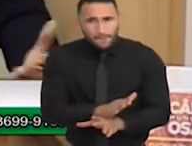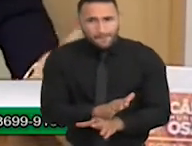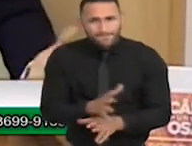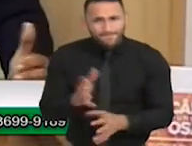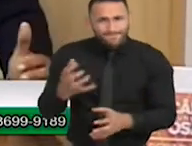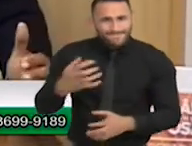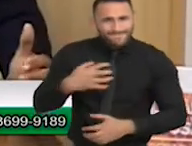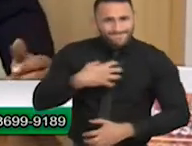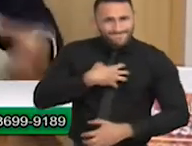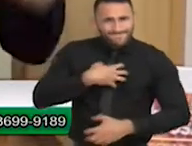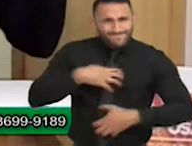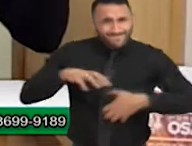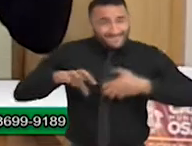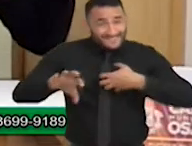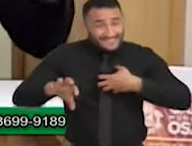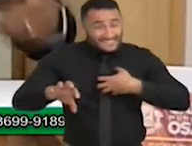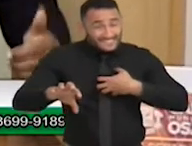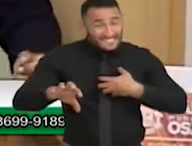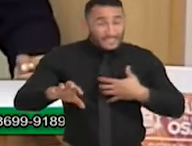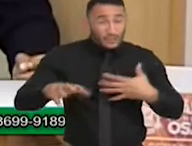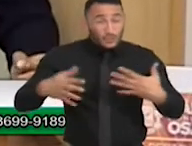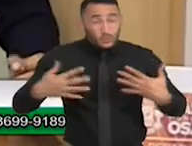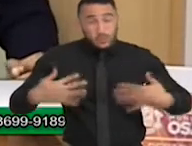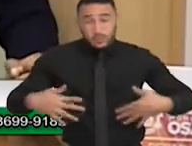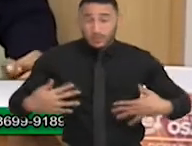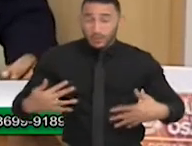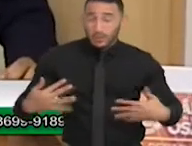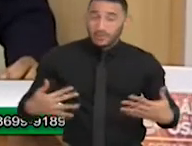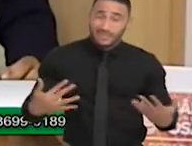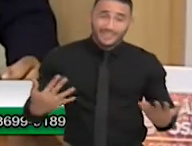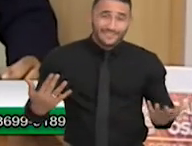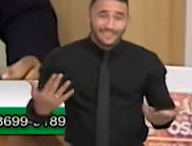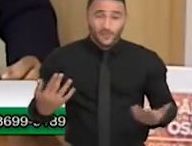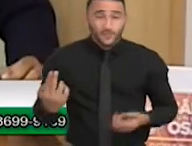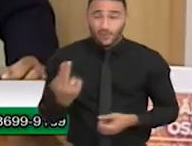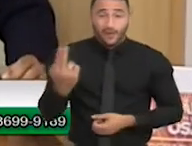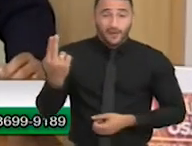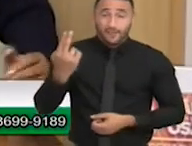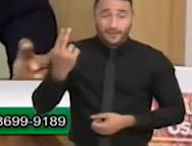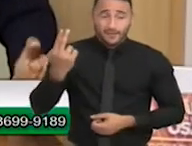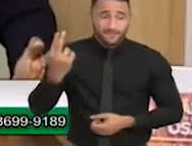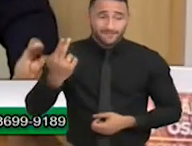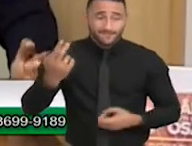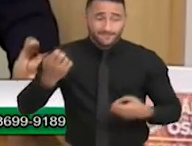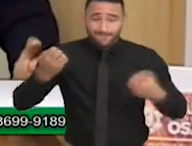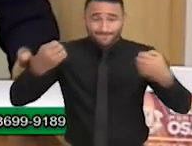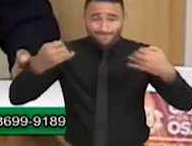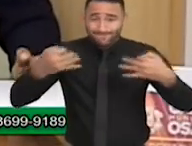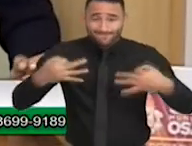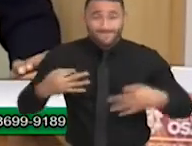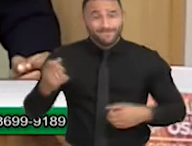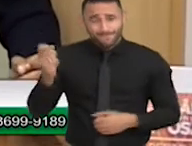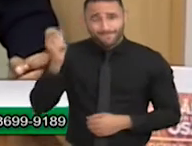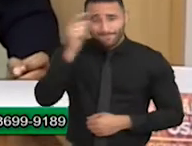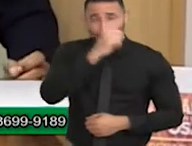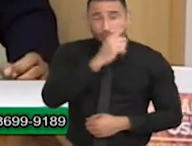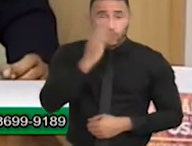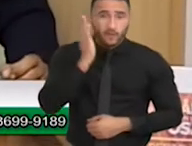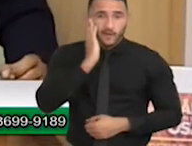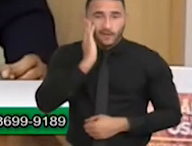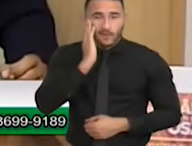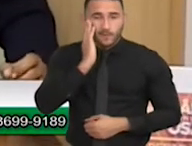passam, eu não consigo dimensionar isso, porque eu tenho as crianças normais